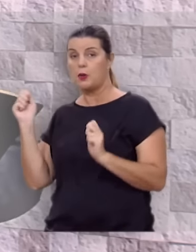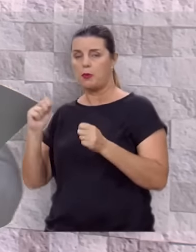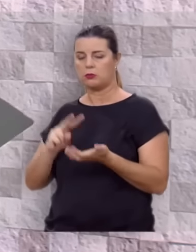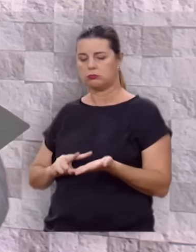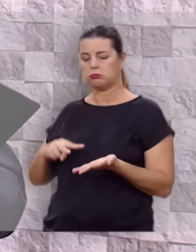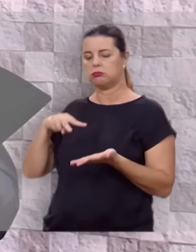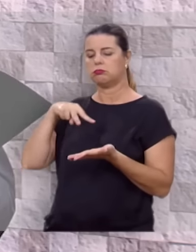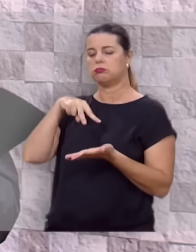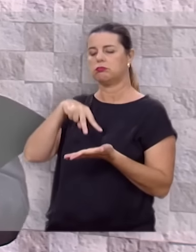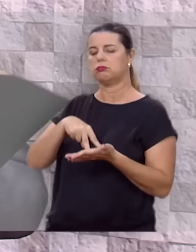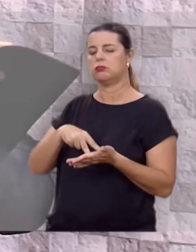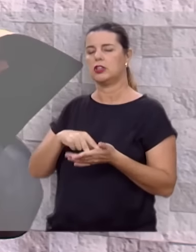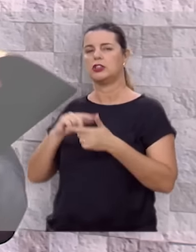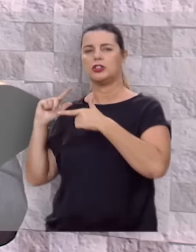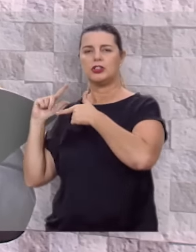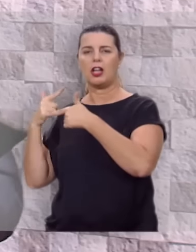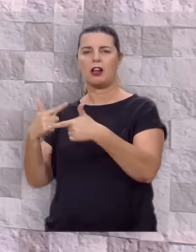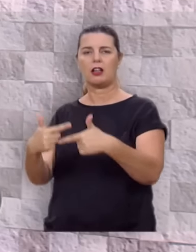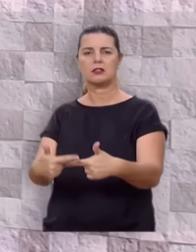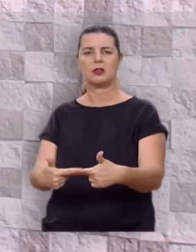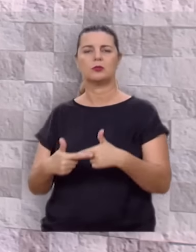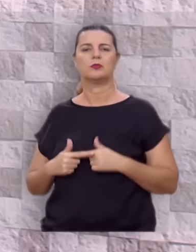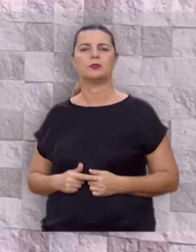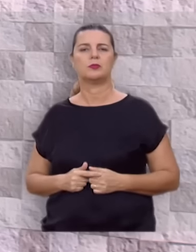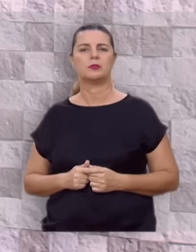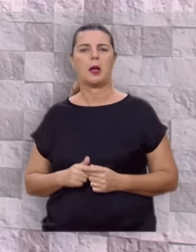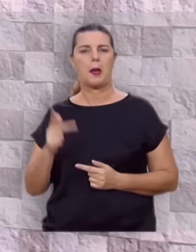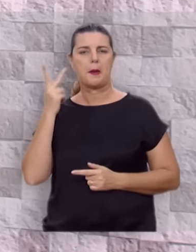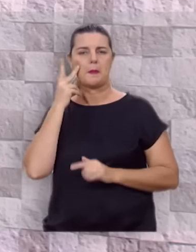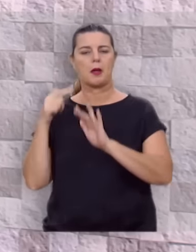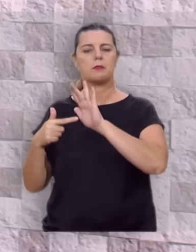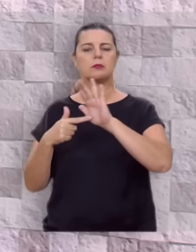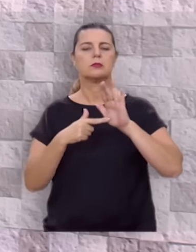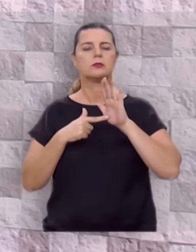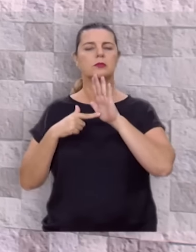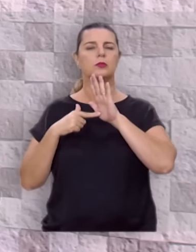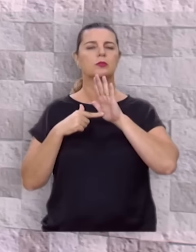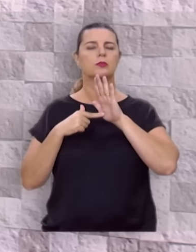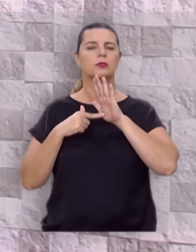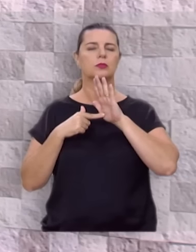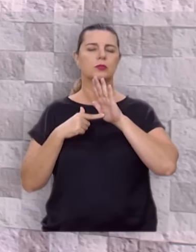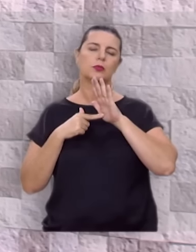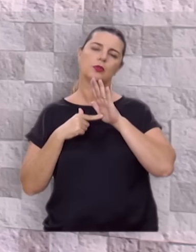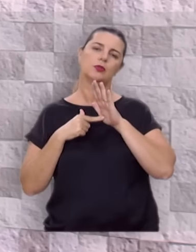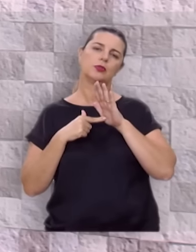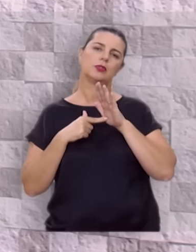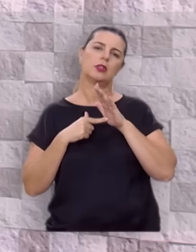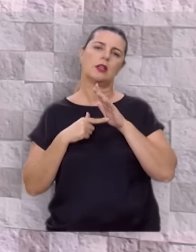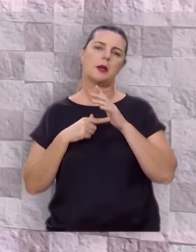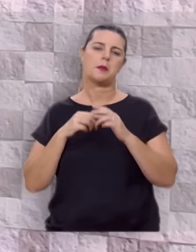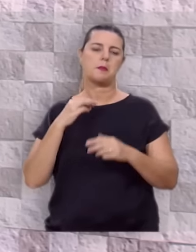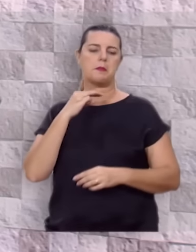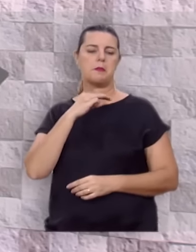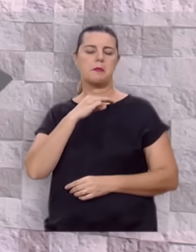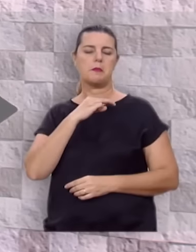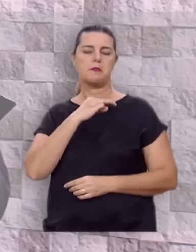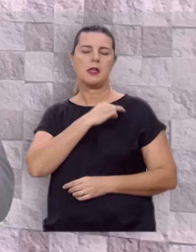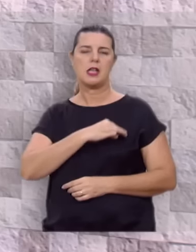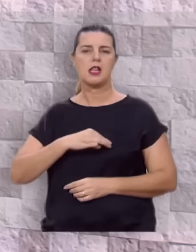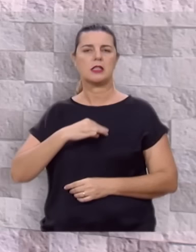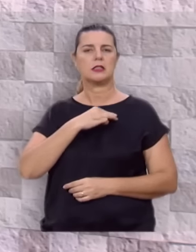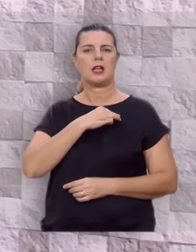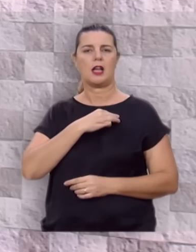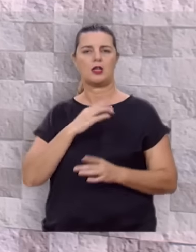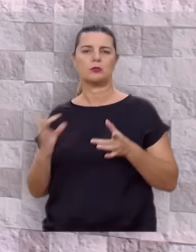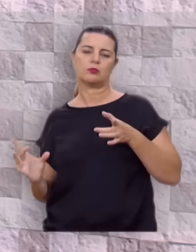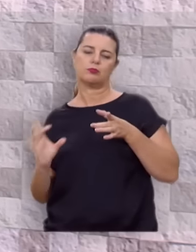eles sejam levantados por Deus nesta geração, para serem reparadores de brechas, ministros da